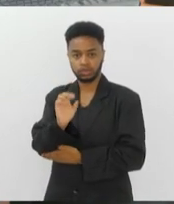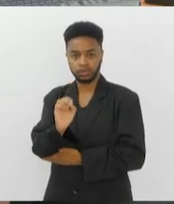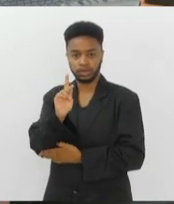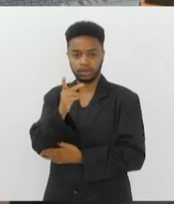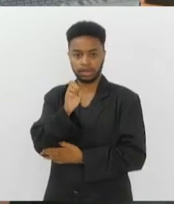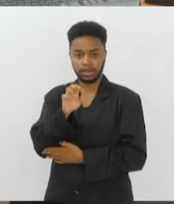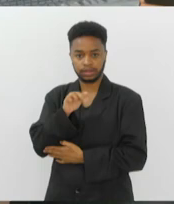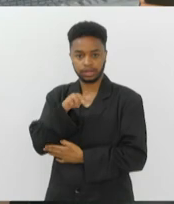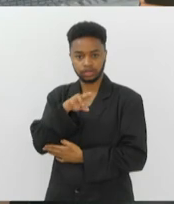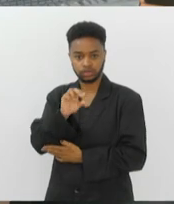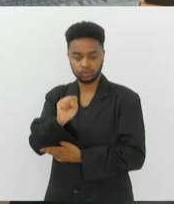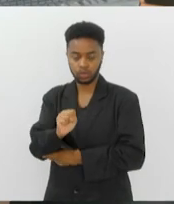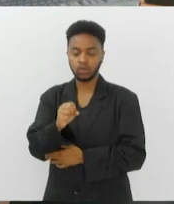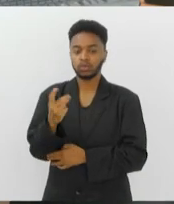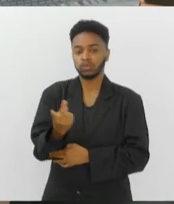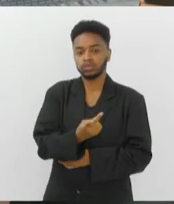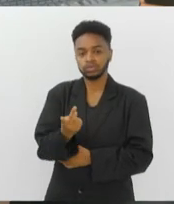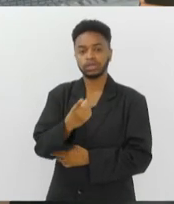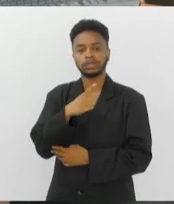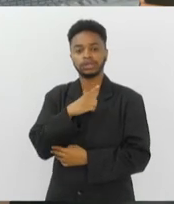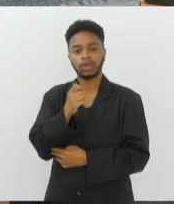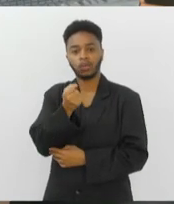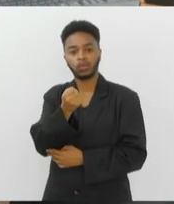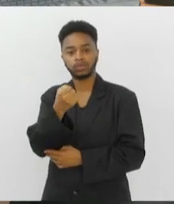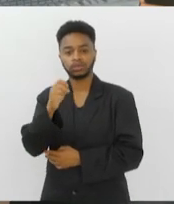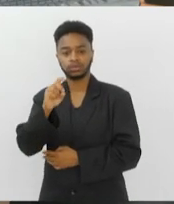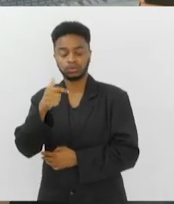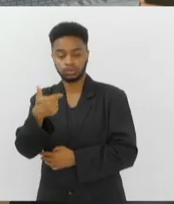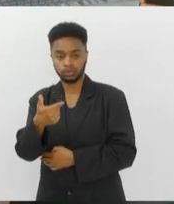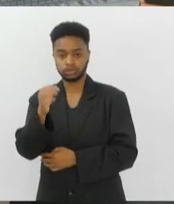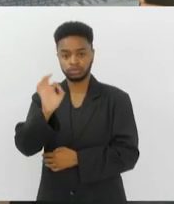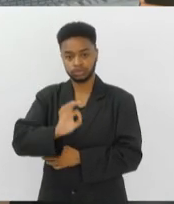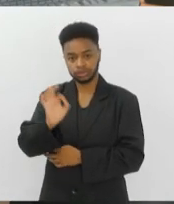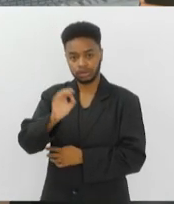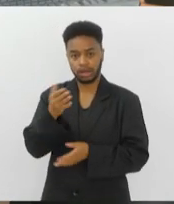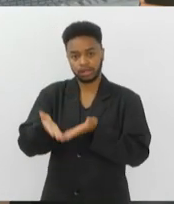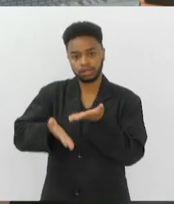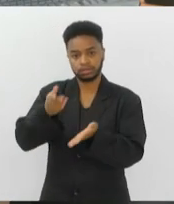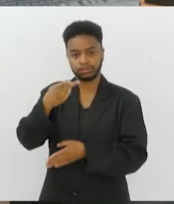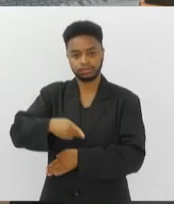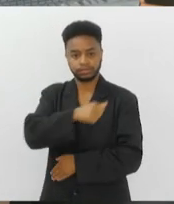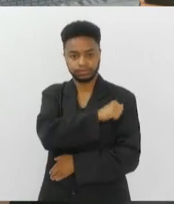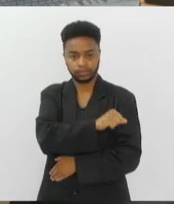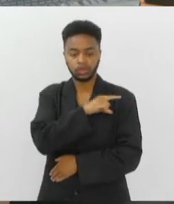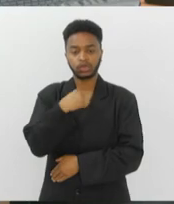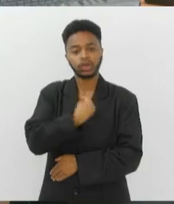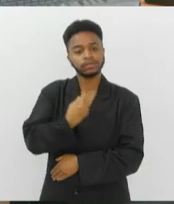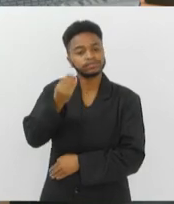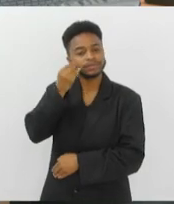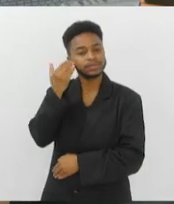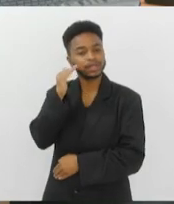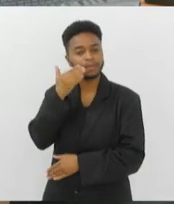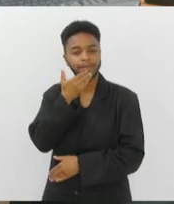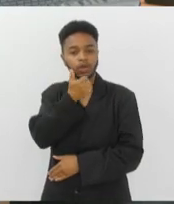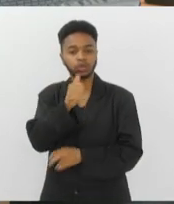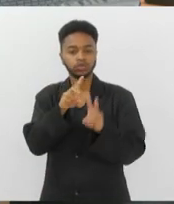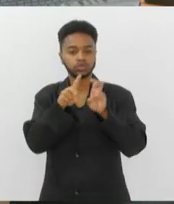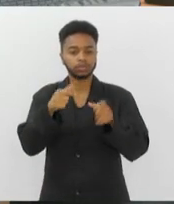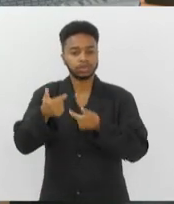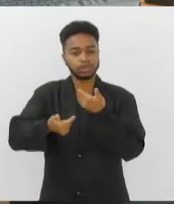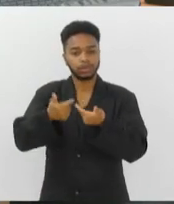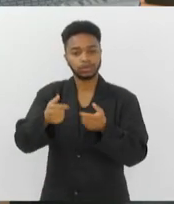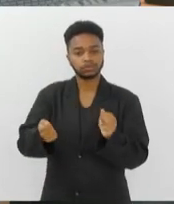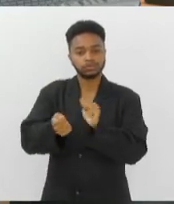saúde respondem por 82% desse tipo de atendimento no estado. Vamos entender melhor sobre esses trabalhos